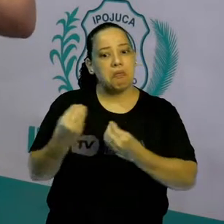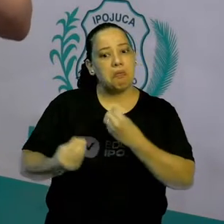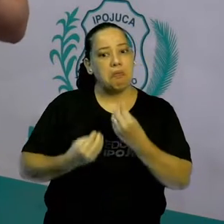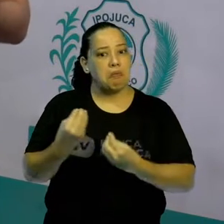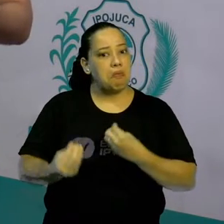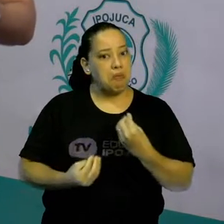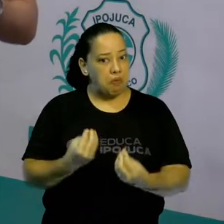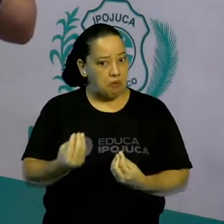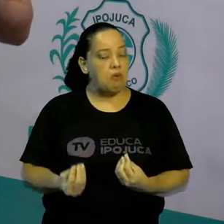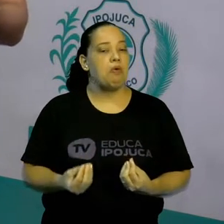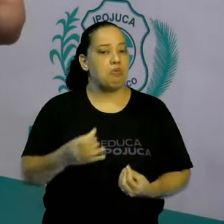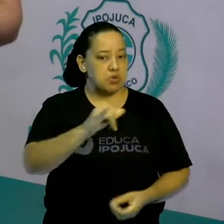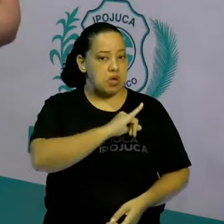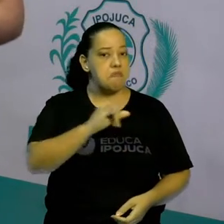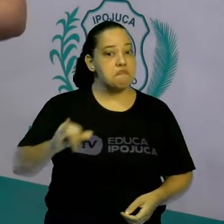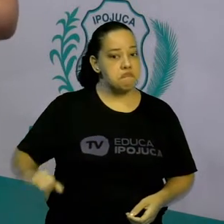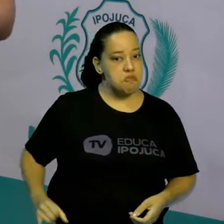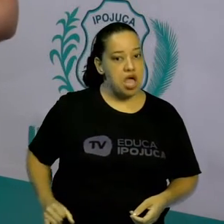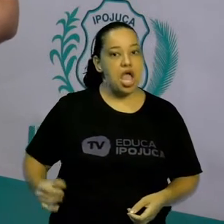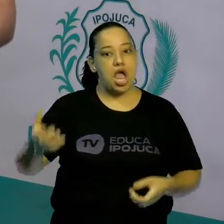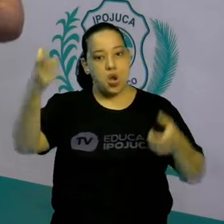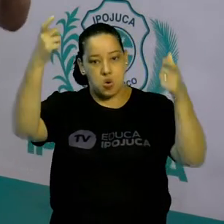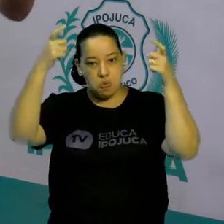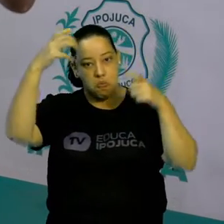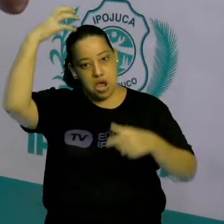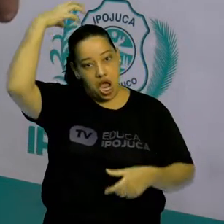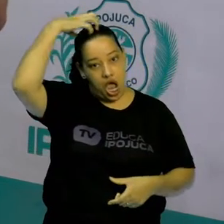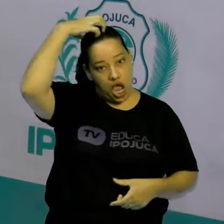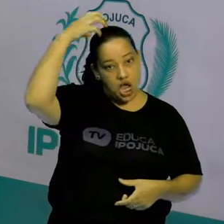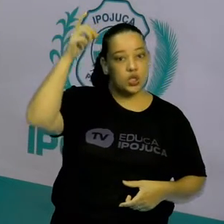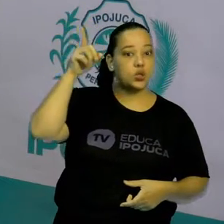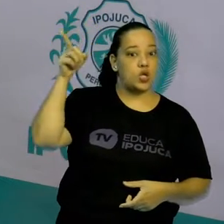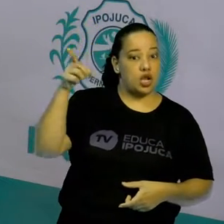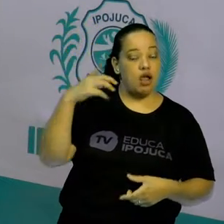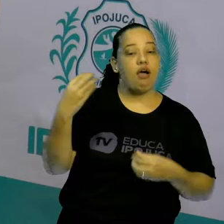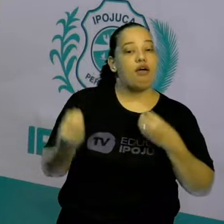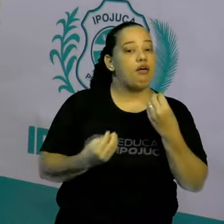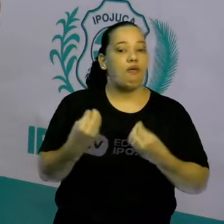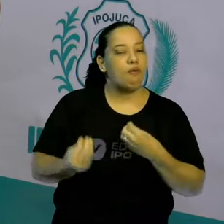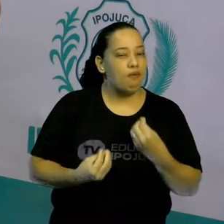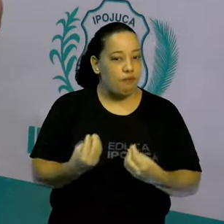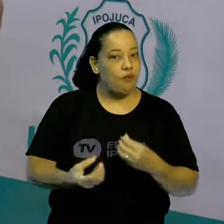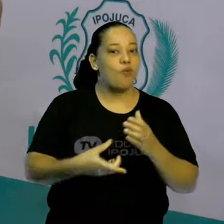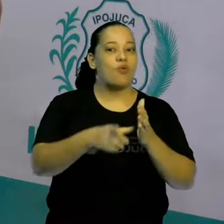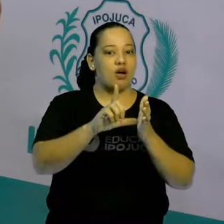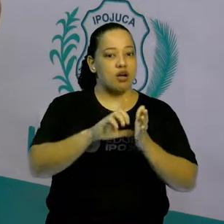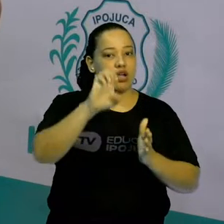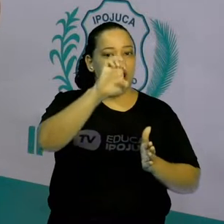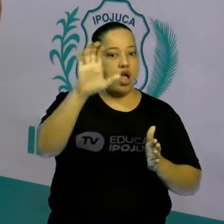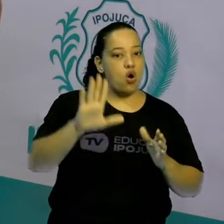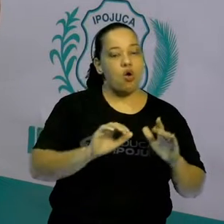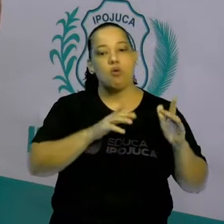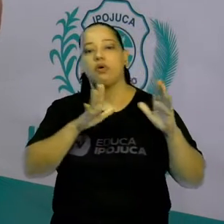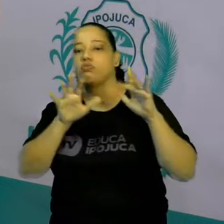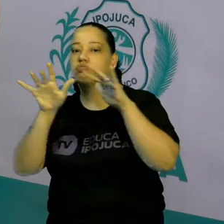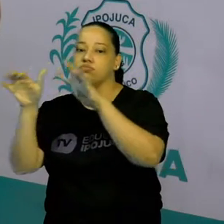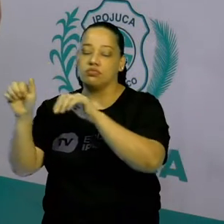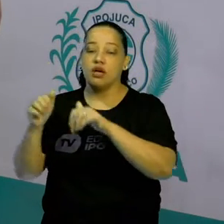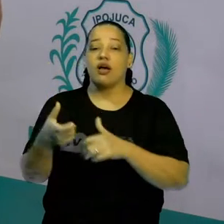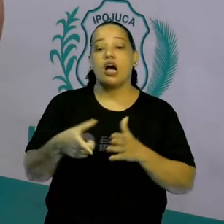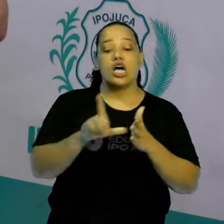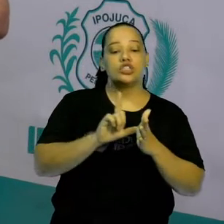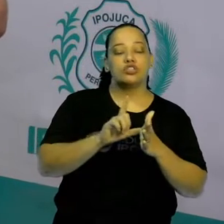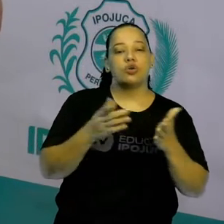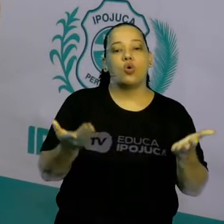Havia grandes reinos, grandes impérios na África antes da chegada dos europeus. E é isso que nós vamos estudar